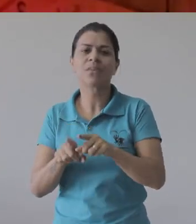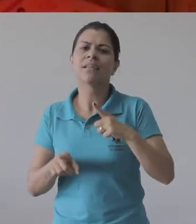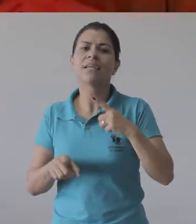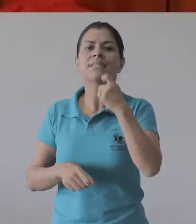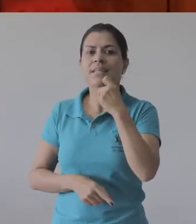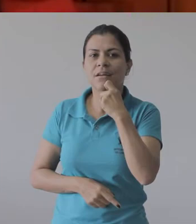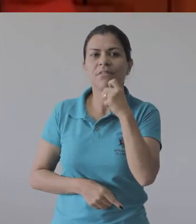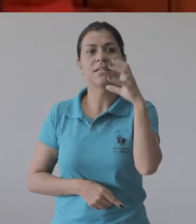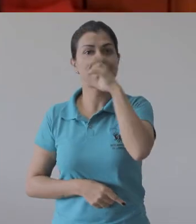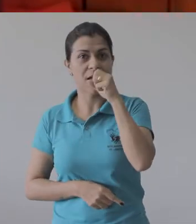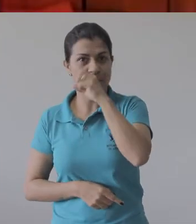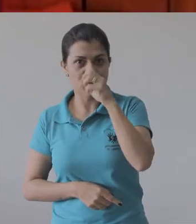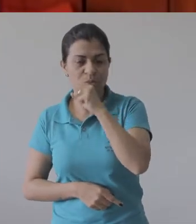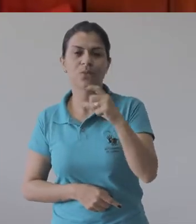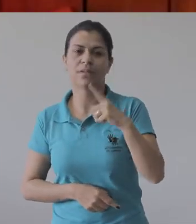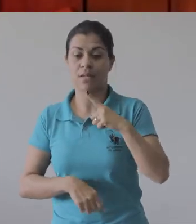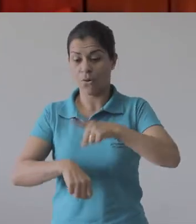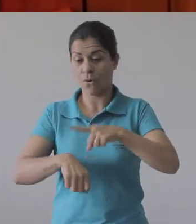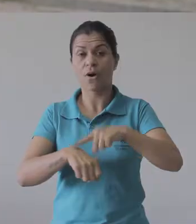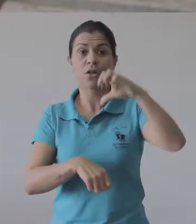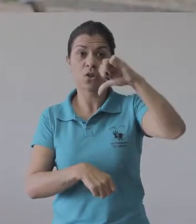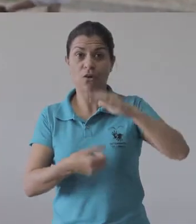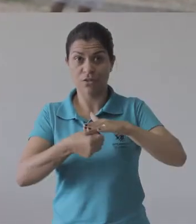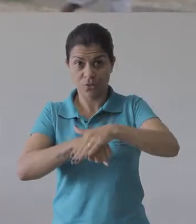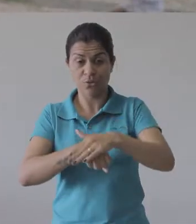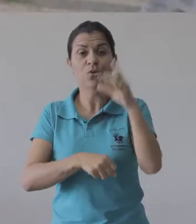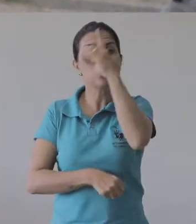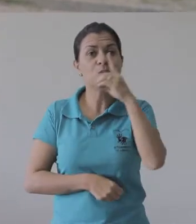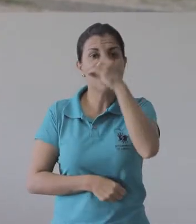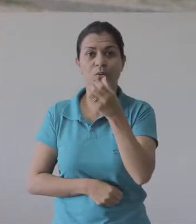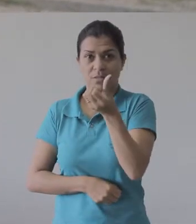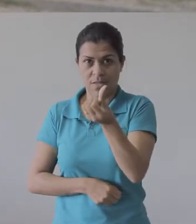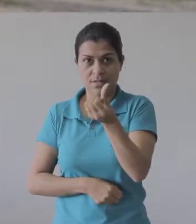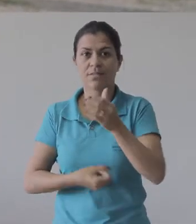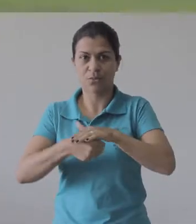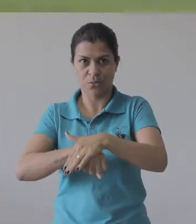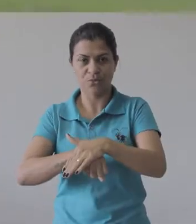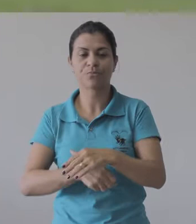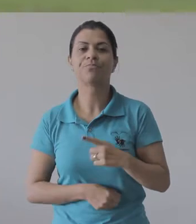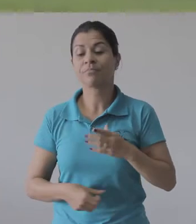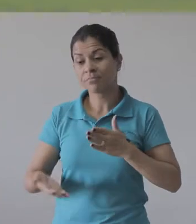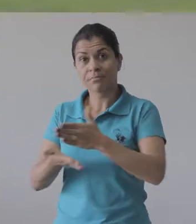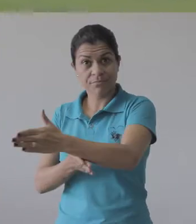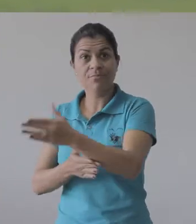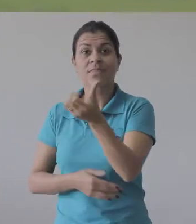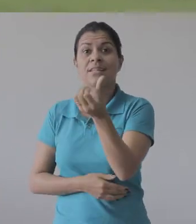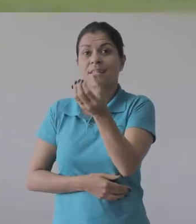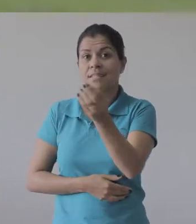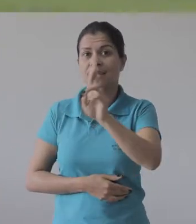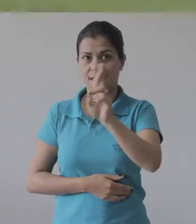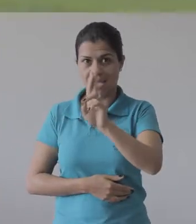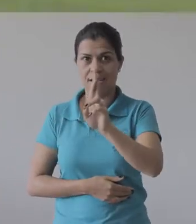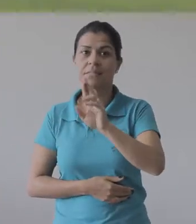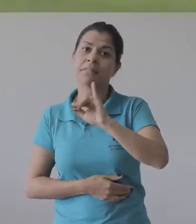Que Eu Vou. Na sexta-feira e no sábado o espetáculo acontece às 9 da noite e no domingo às 6 horas. Os ingressos custam a partir de